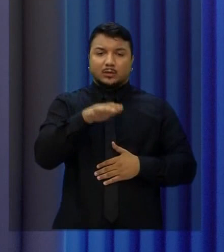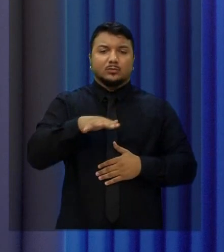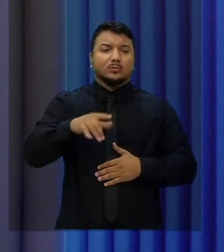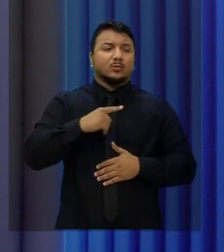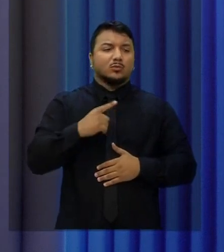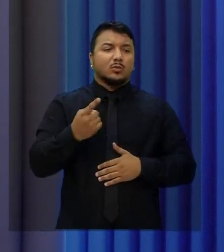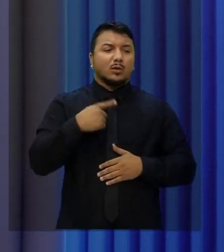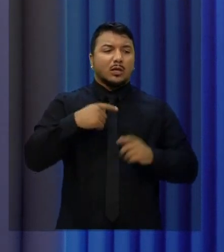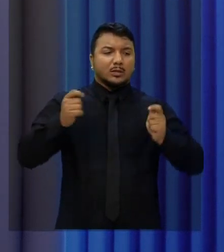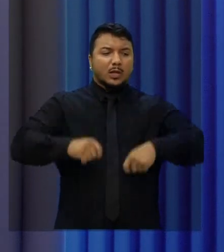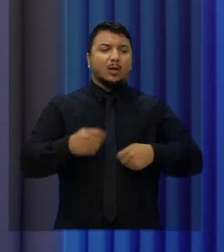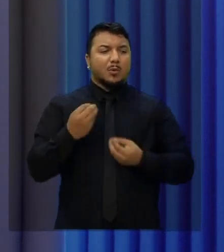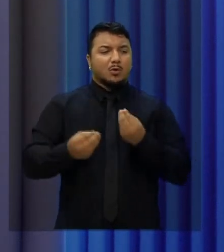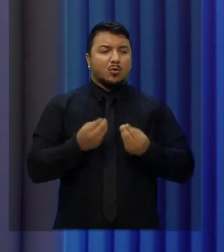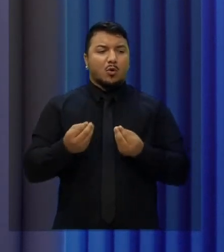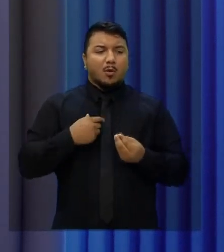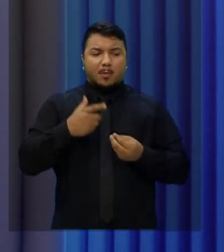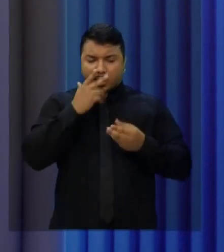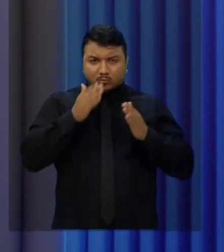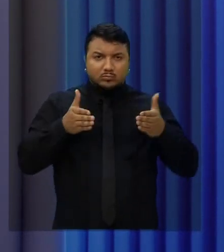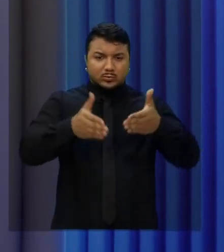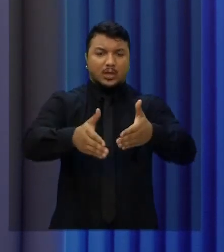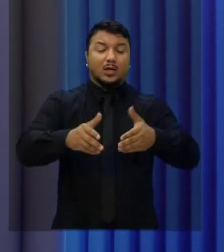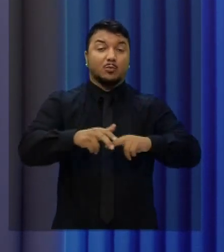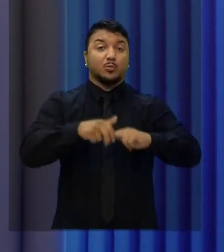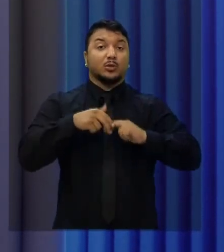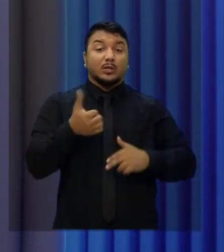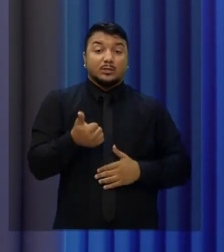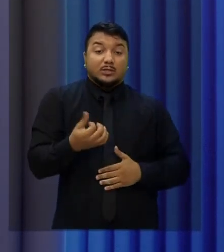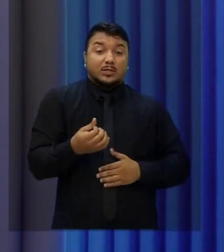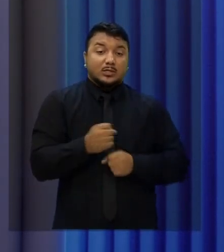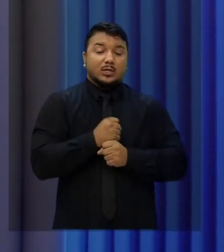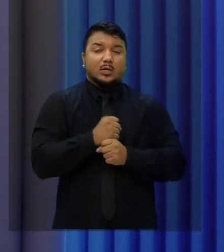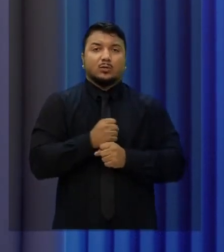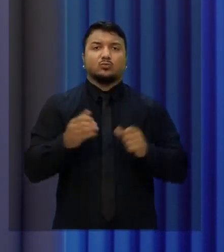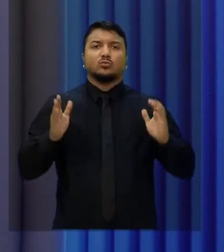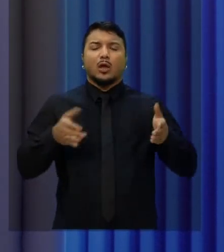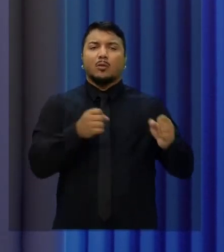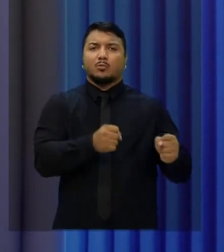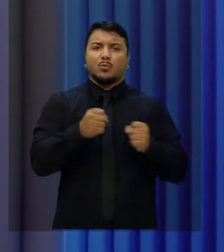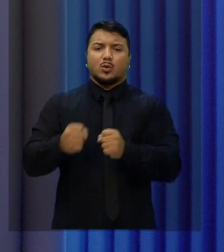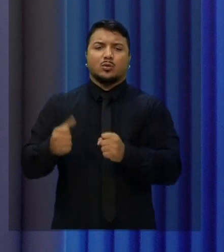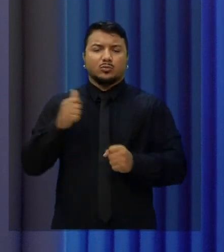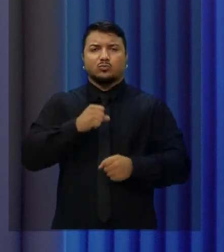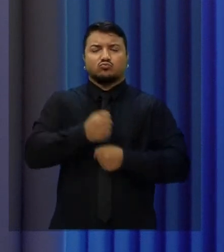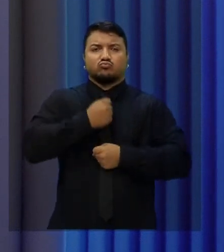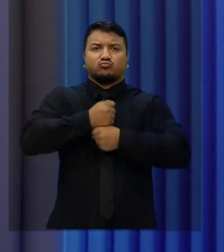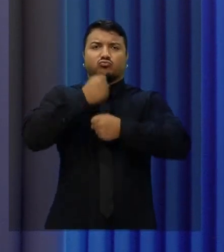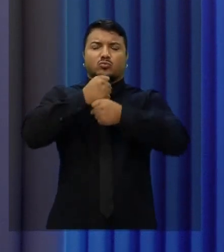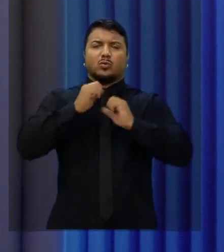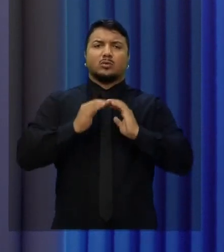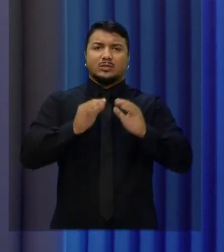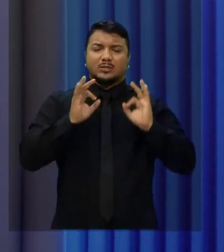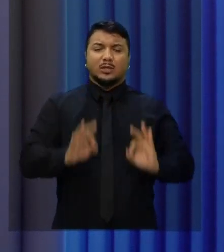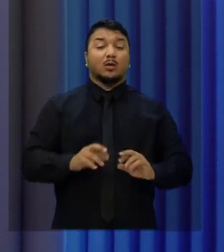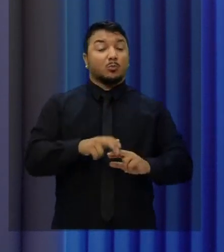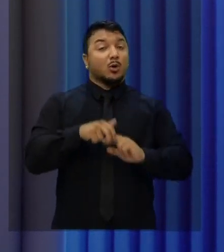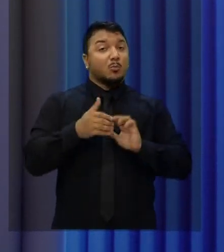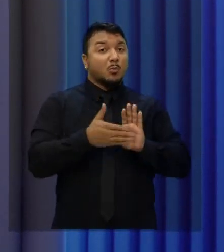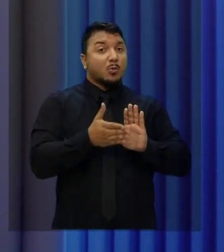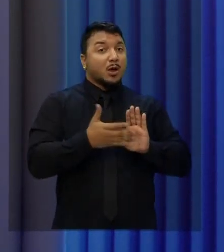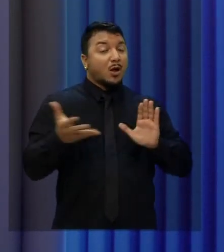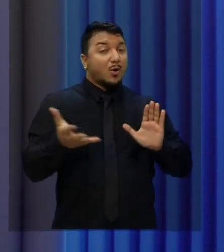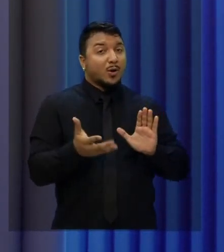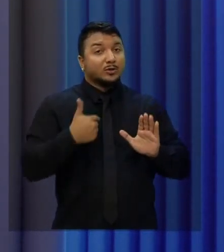É assim que a gente tem feito essa condução. Eles tiveram 16 anos no poder para construir essas moradias e só agora estão prometendo novamente.